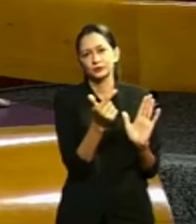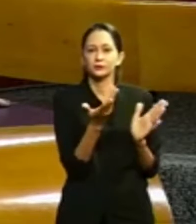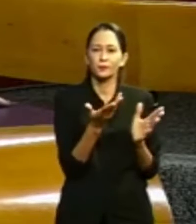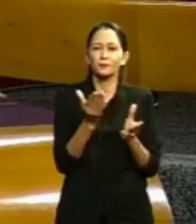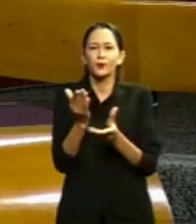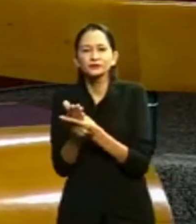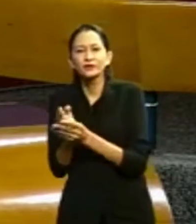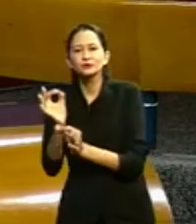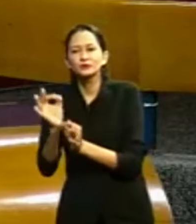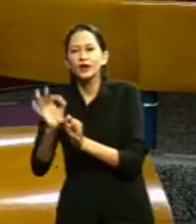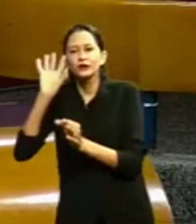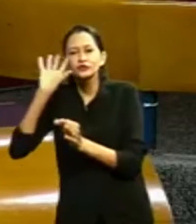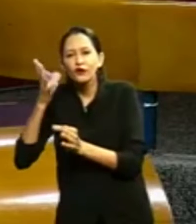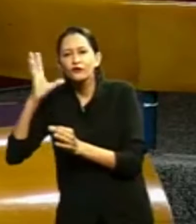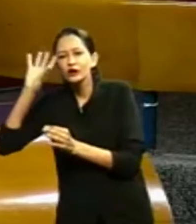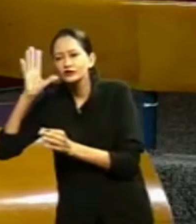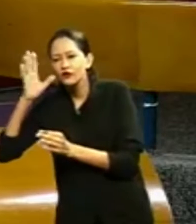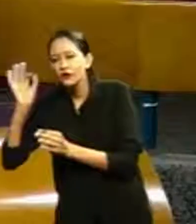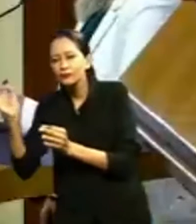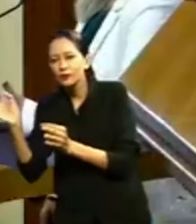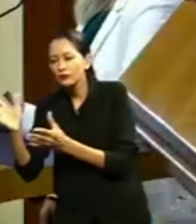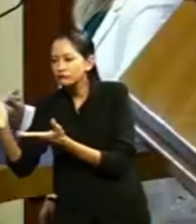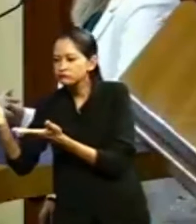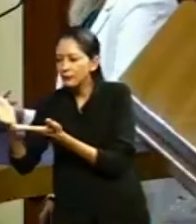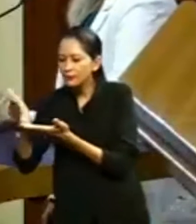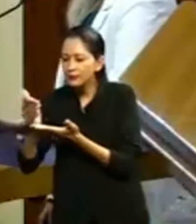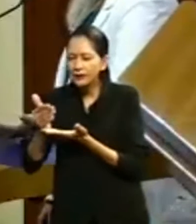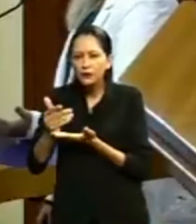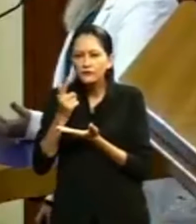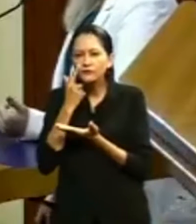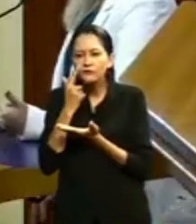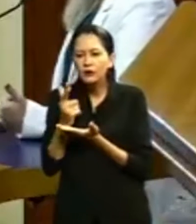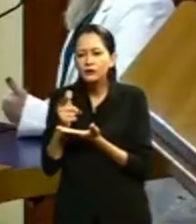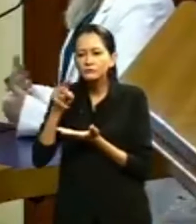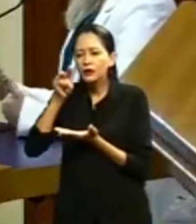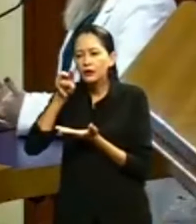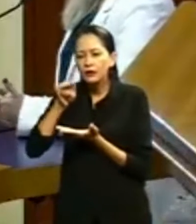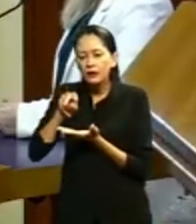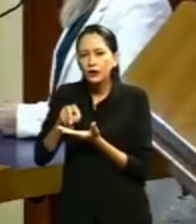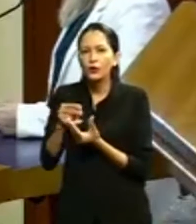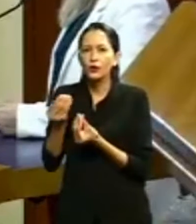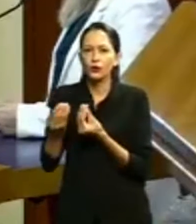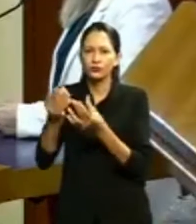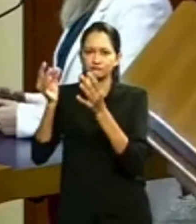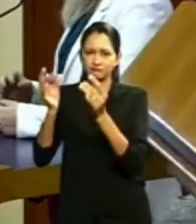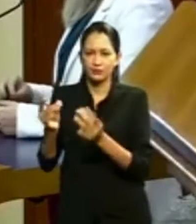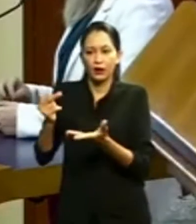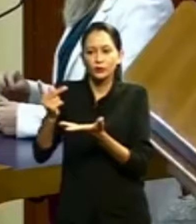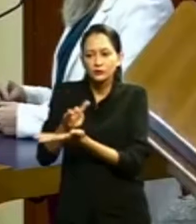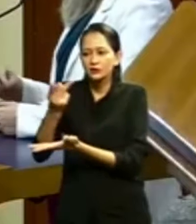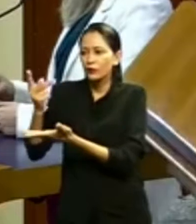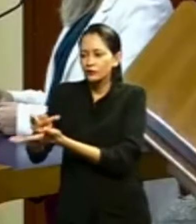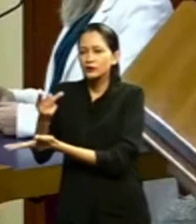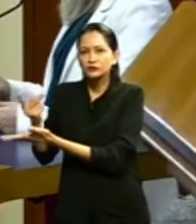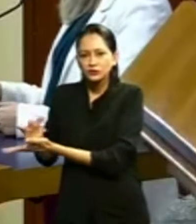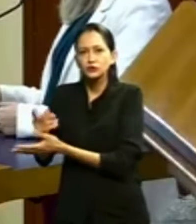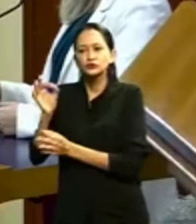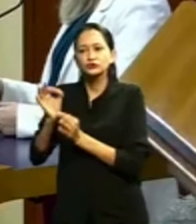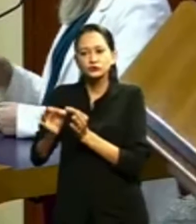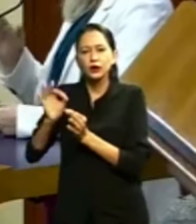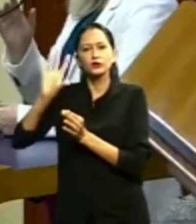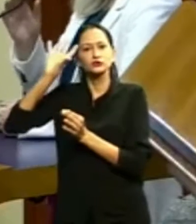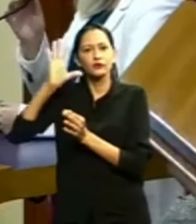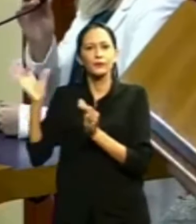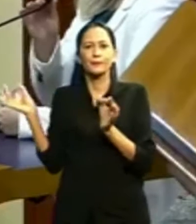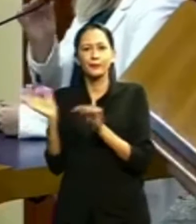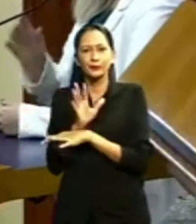O que a gente vai ter, na grande maioria, são entendimentos realmente de caso concreto. Na realidade que